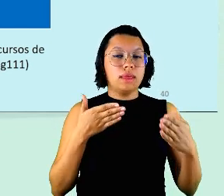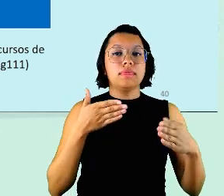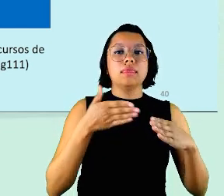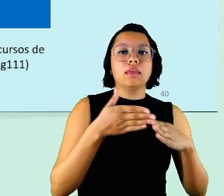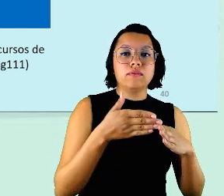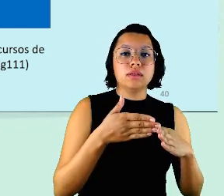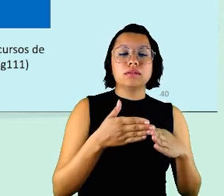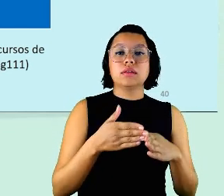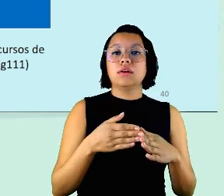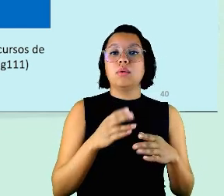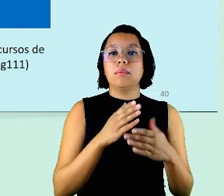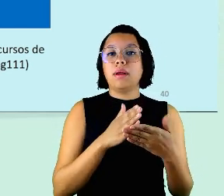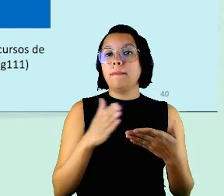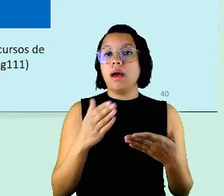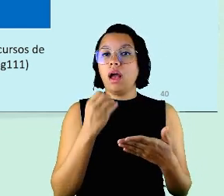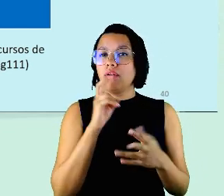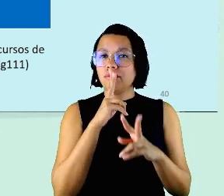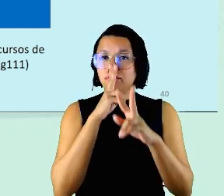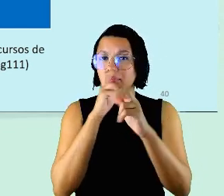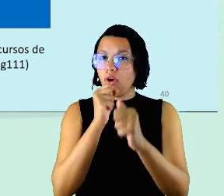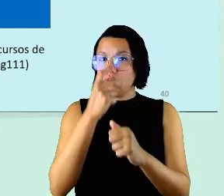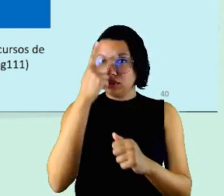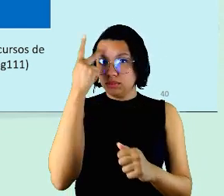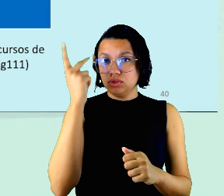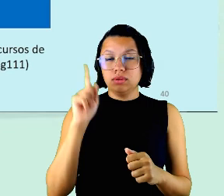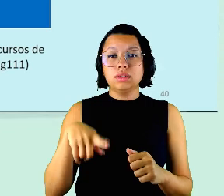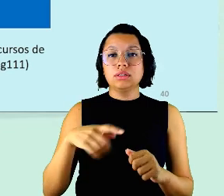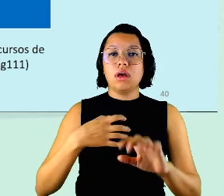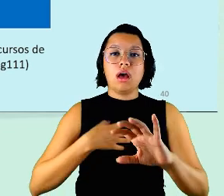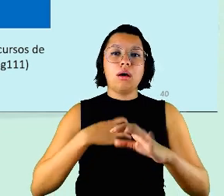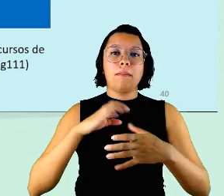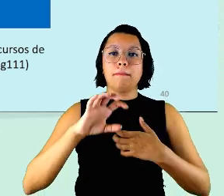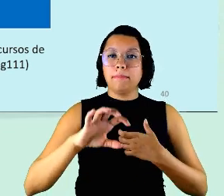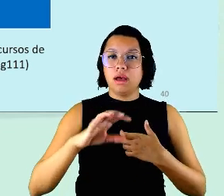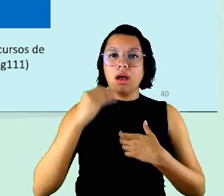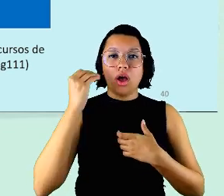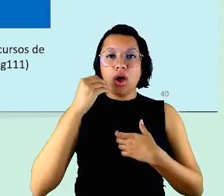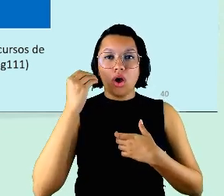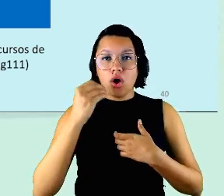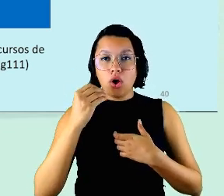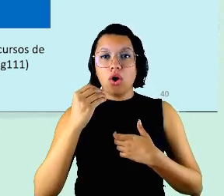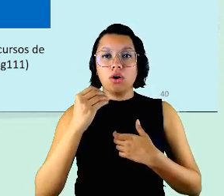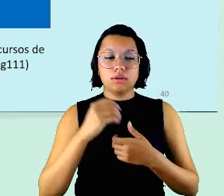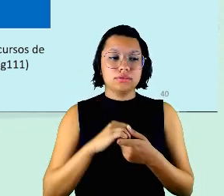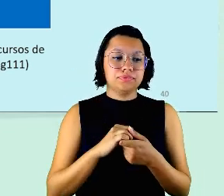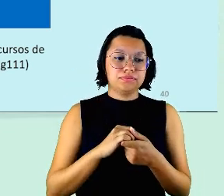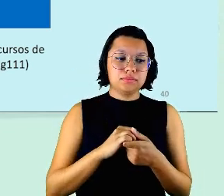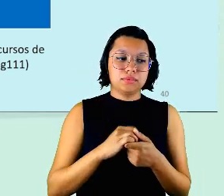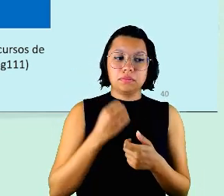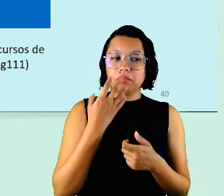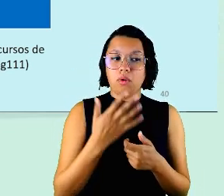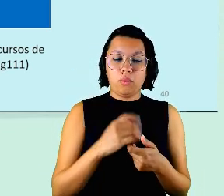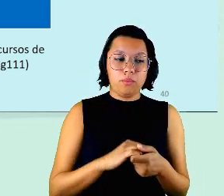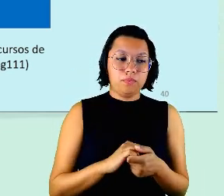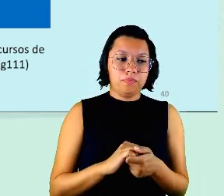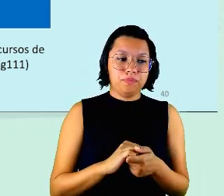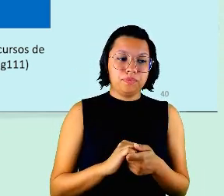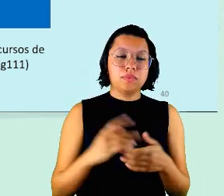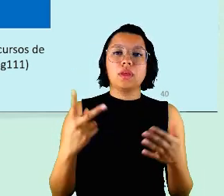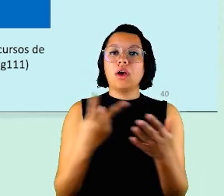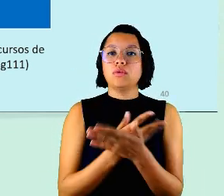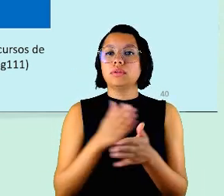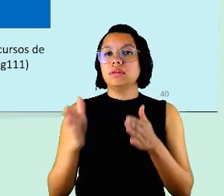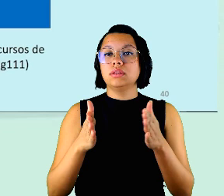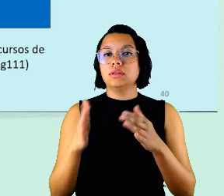fortes das pessoas que são as trocas geralmente de experiências positivas que aconteceram nesse período